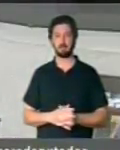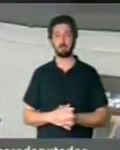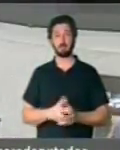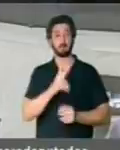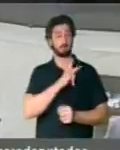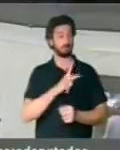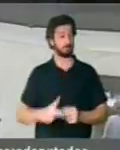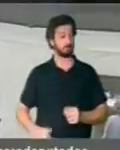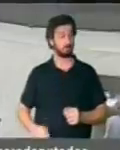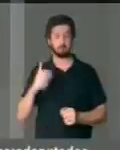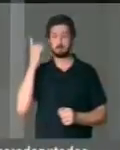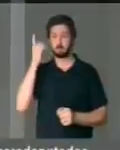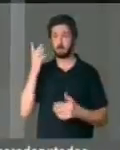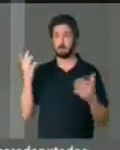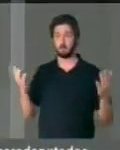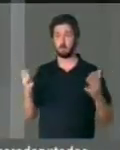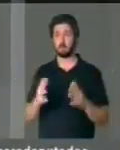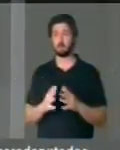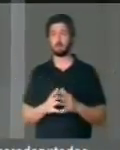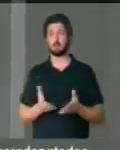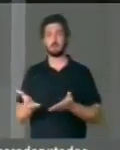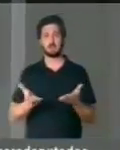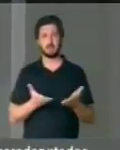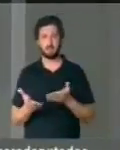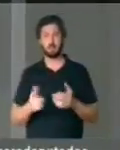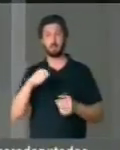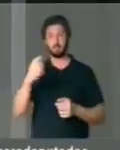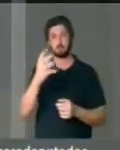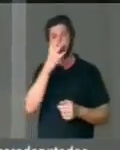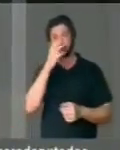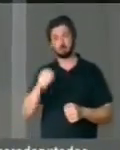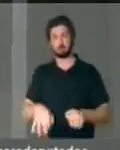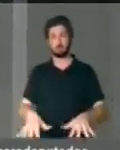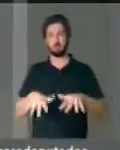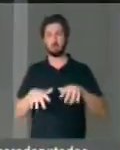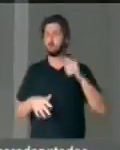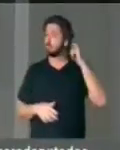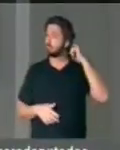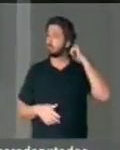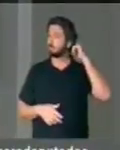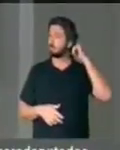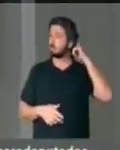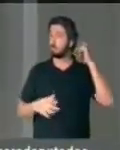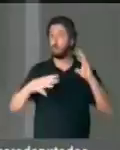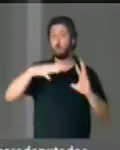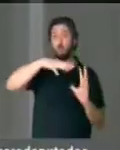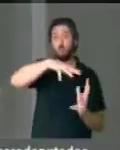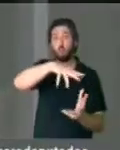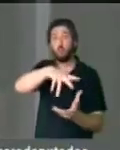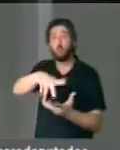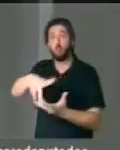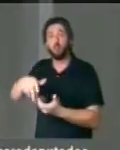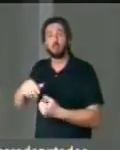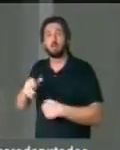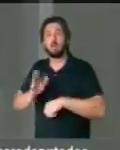Presidente, deputados, deputadas, servidores, todos que acompanham esta sessão, num mundo cada vez mais